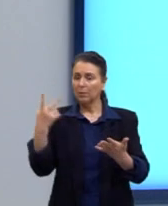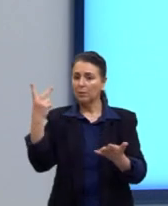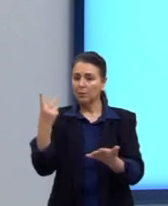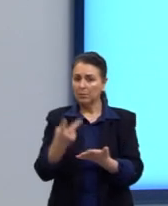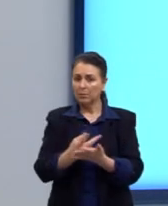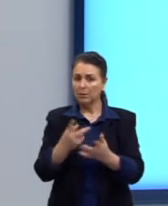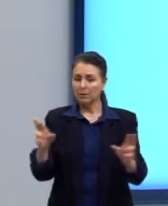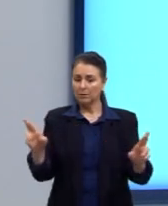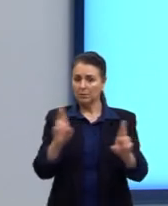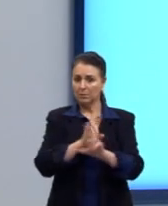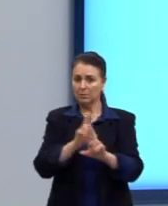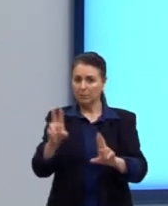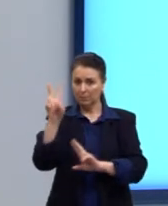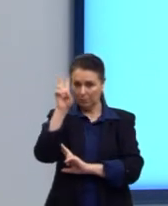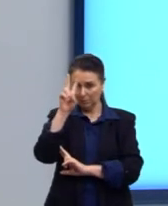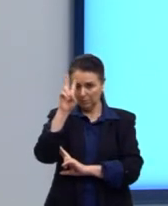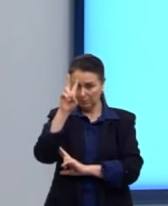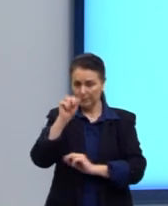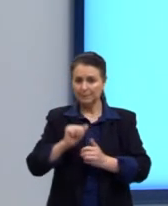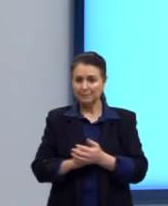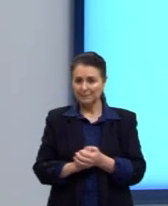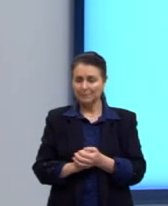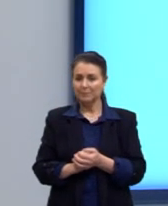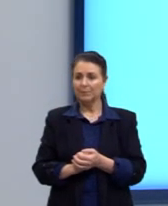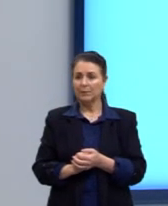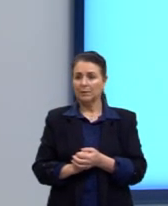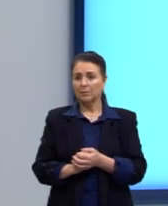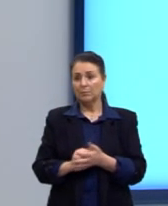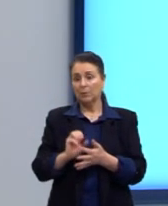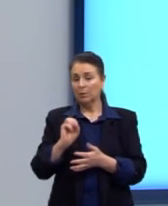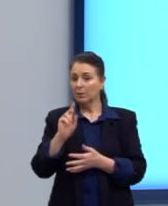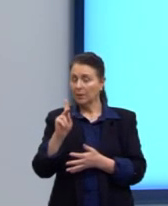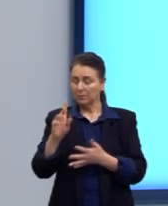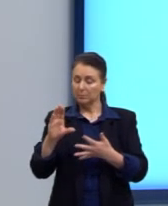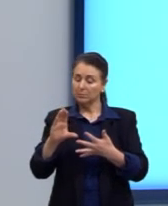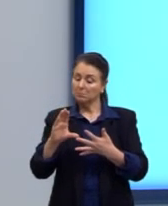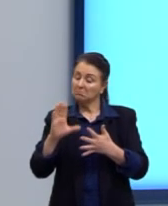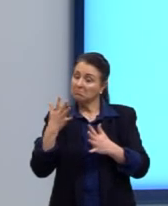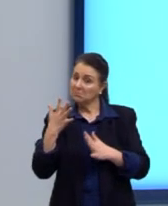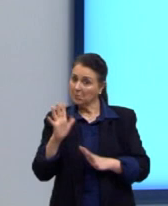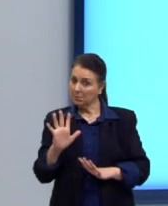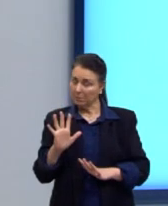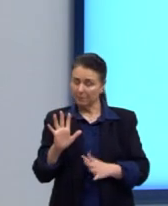cruzamento, lembra? Tá, então essa aqui é uma boa pedida, vamos ver as outras.